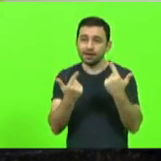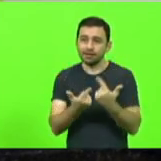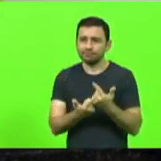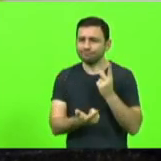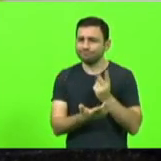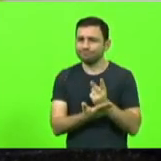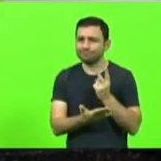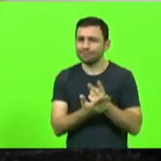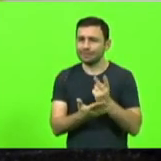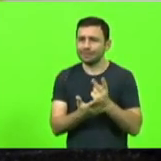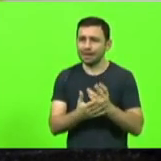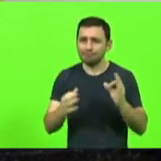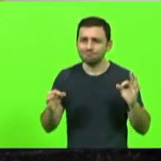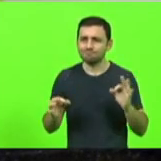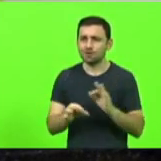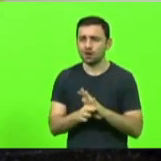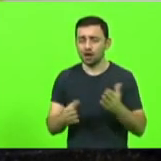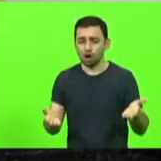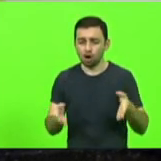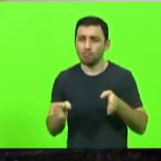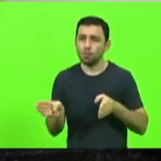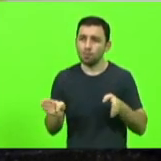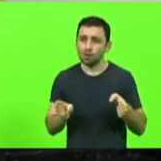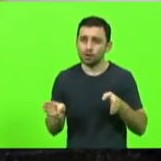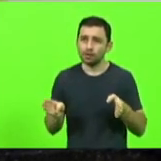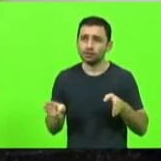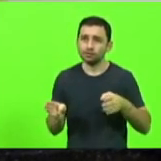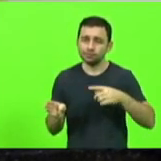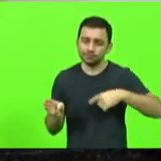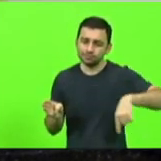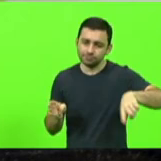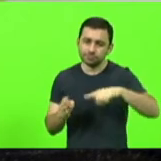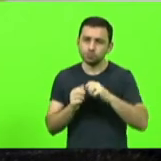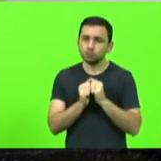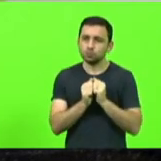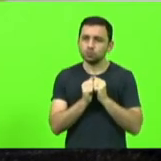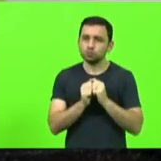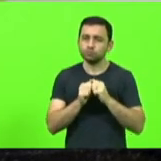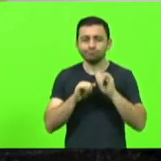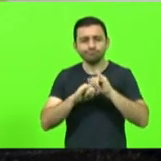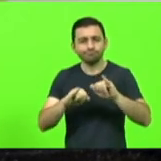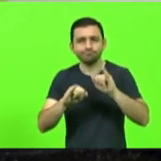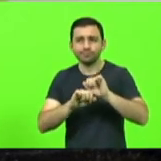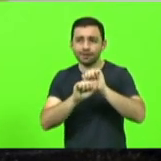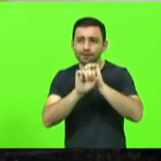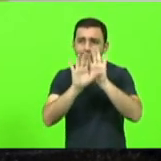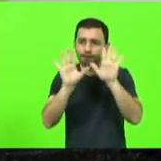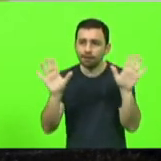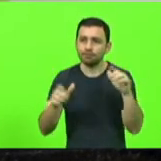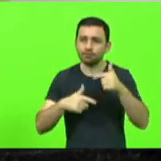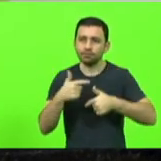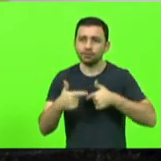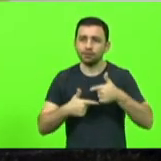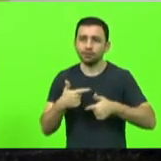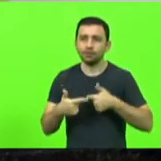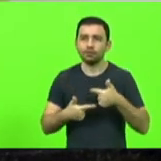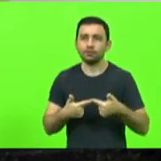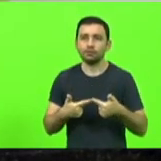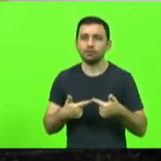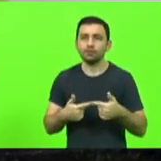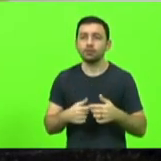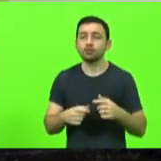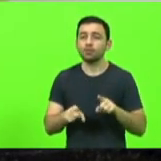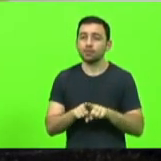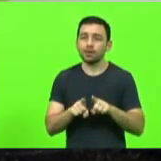pronta para esse momento nosso aqui esclarecer nossas atividades. Fica aqui nosso